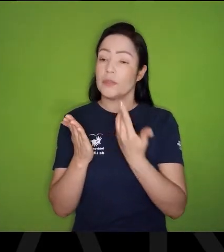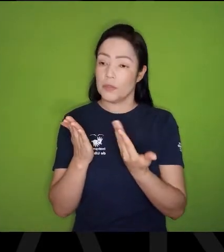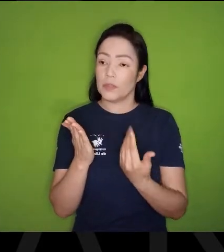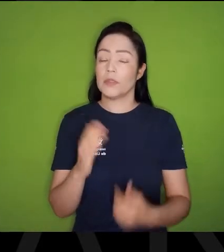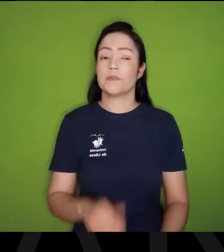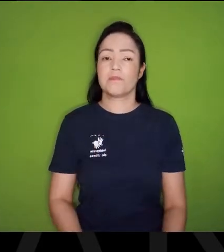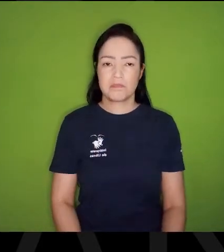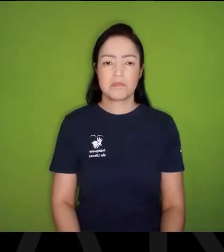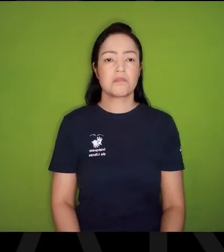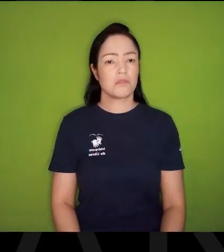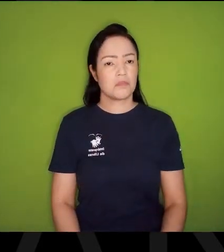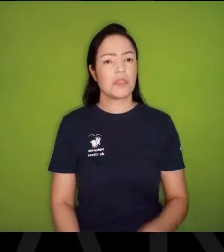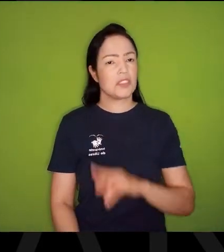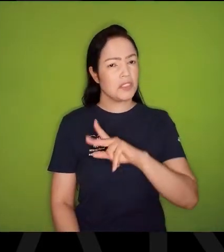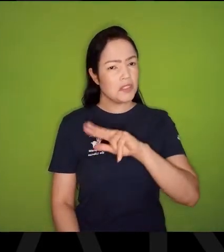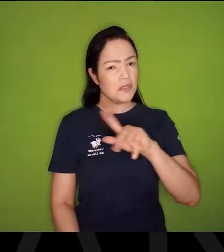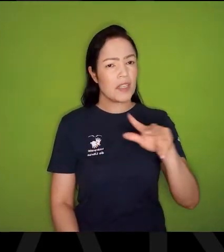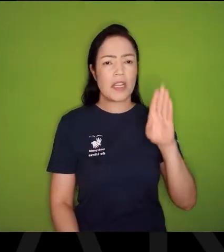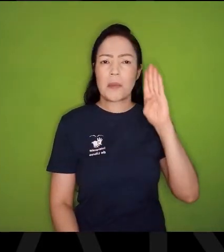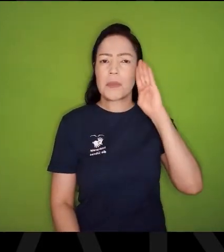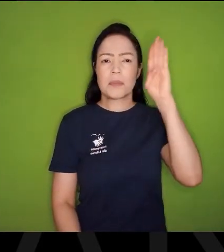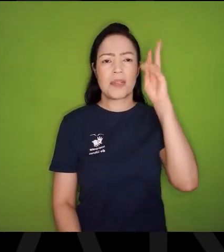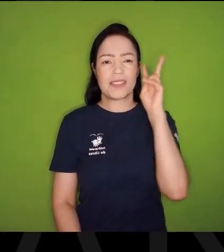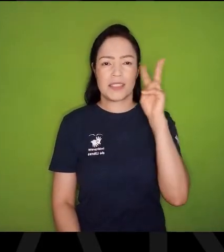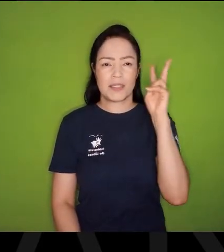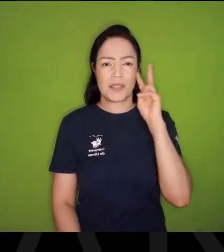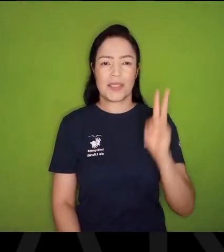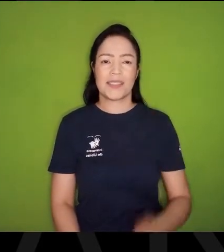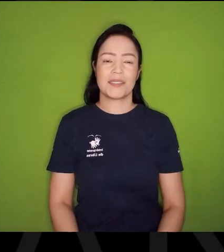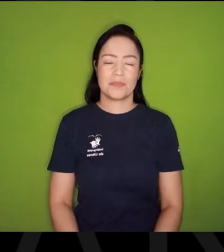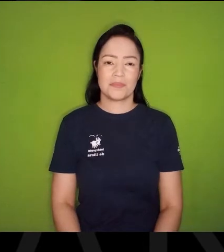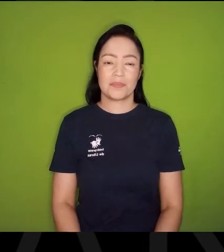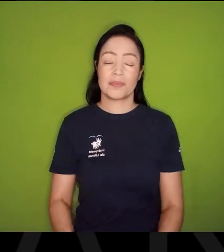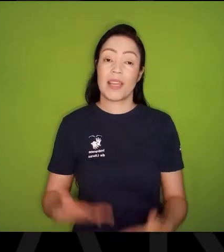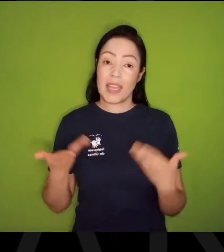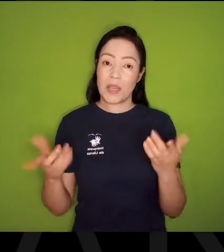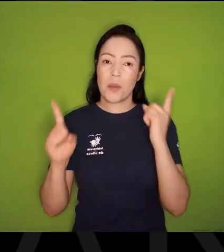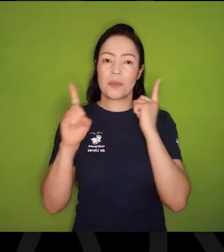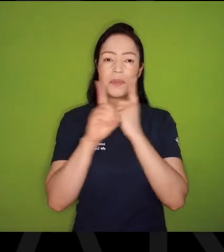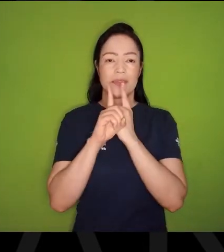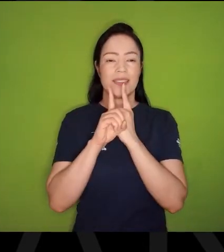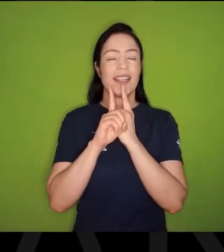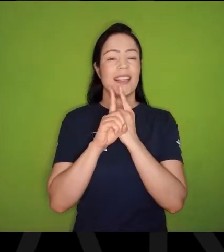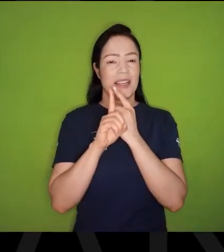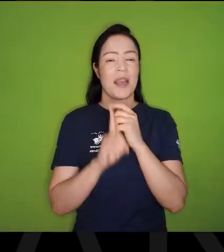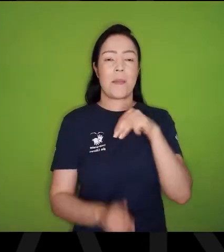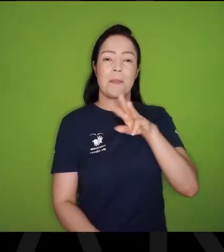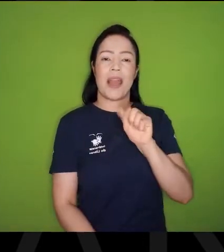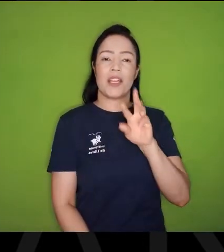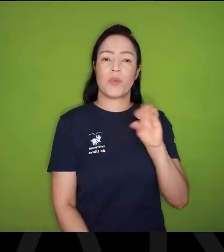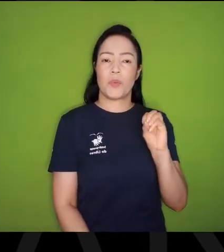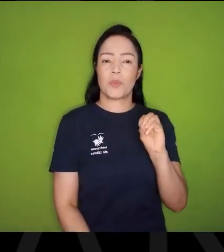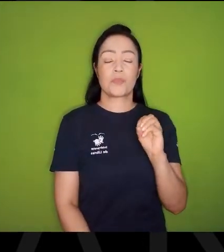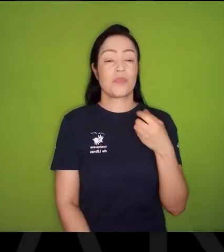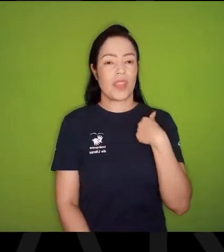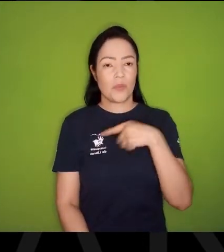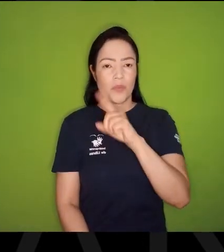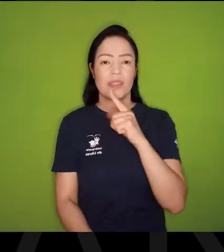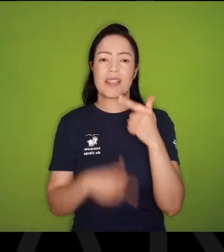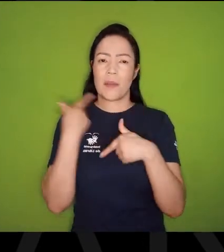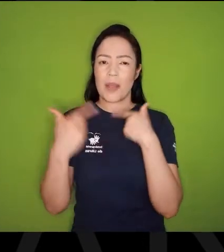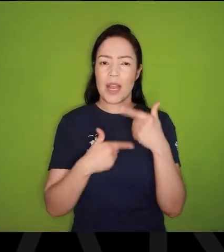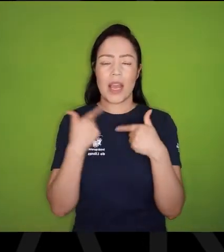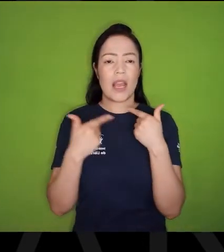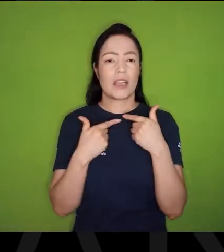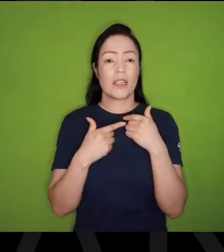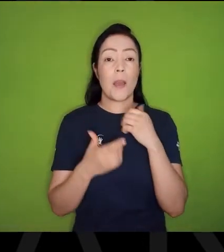coleção Dos grandes personagens da nossa história. E ali eu descobri a obra do Mário de Andrade. Aí vou trabalhar como office